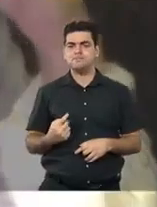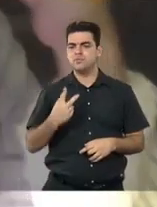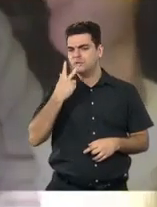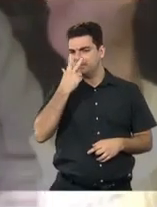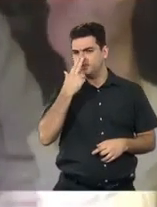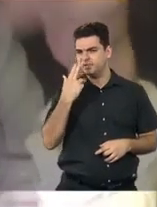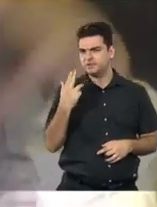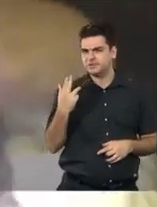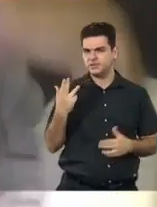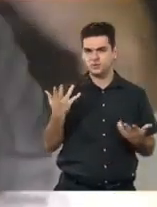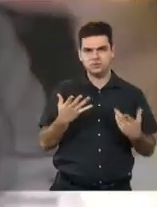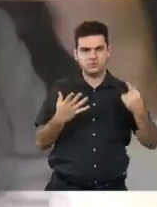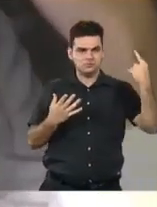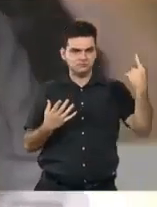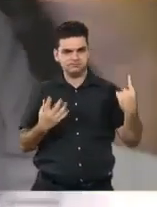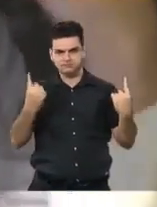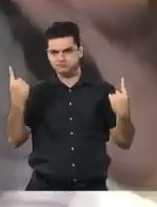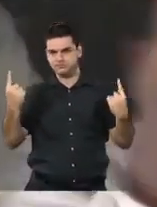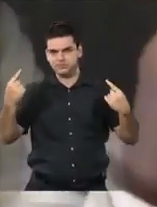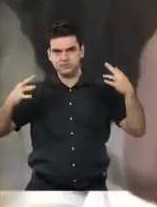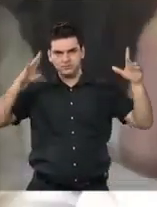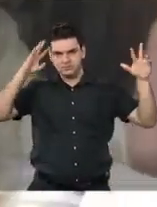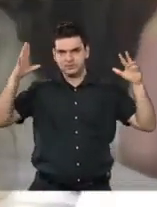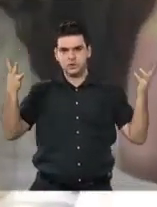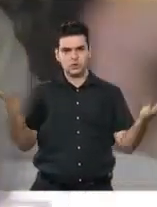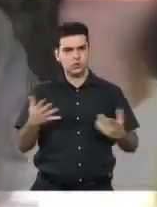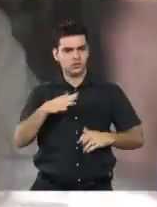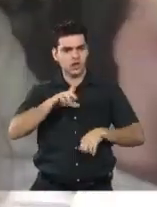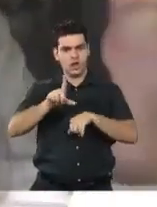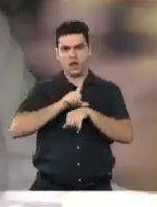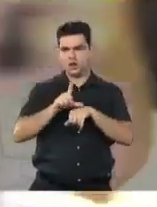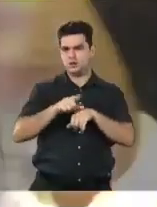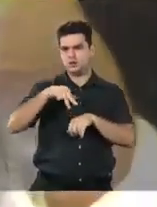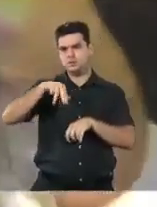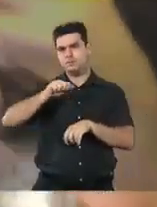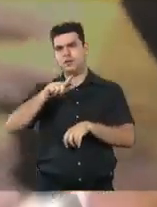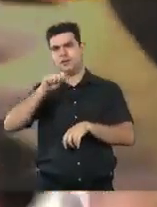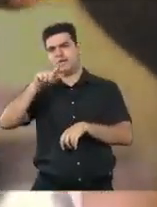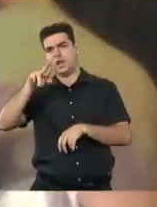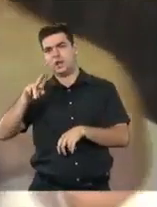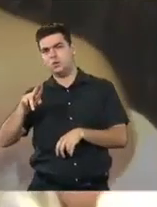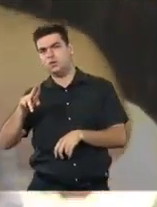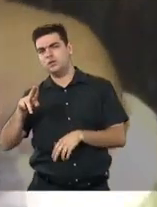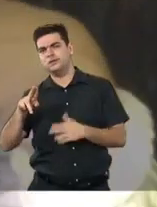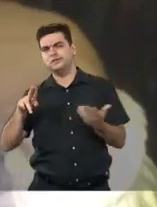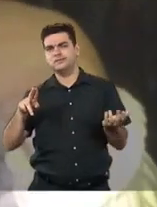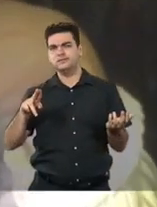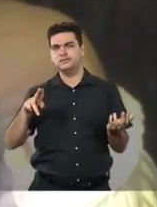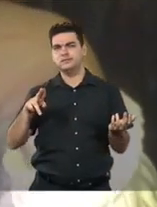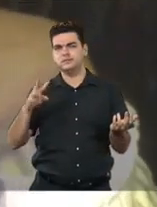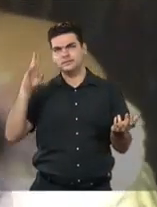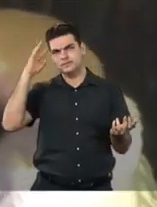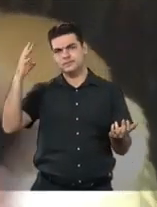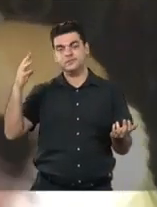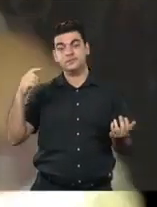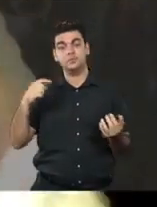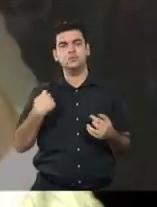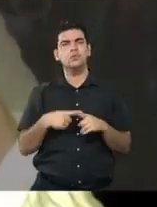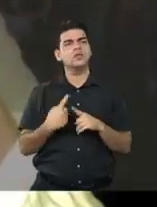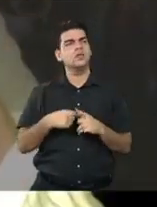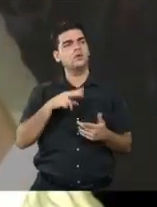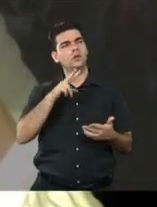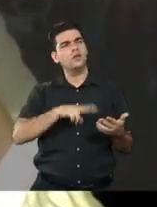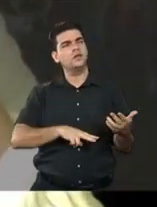conjunturas façam com que o teu nome hoje no Brasil, o teu carisma, a tua liderança, eu ouvi um